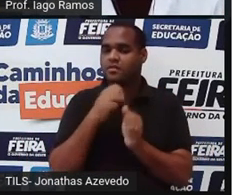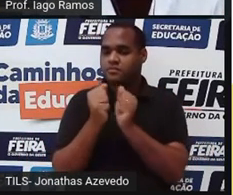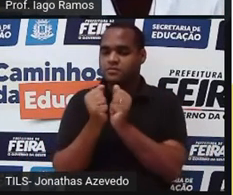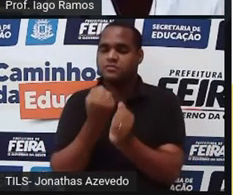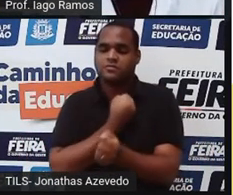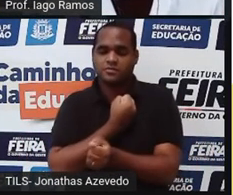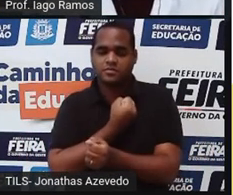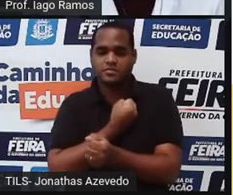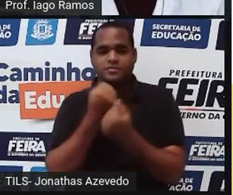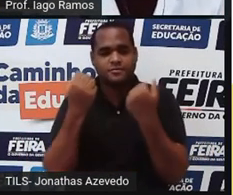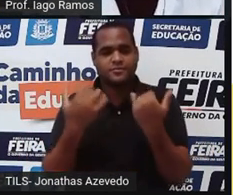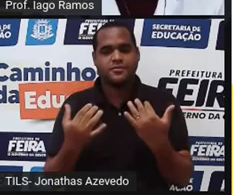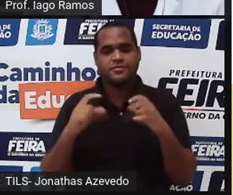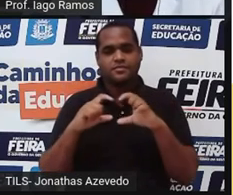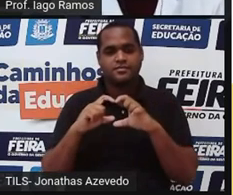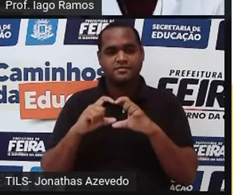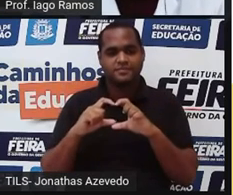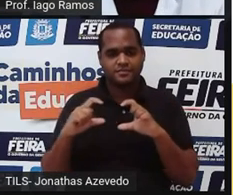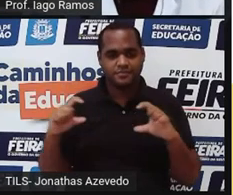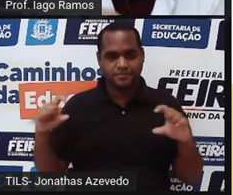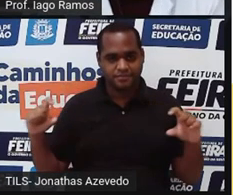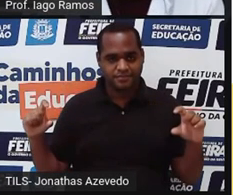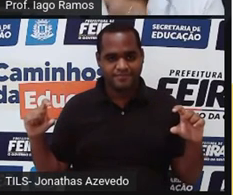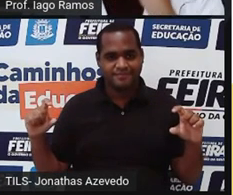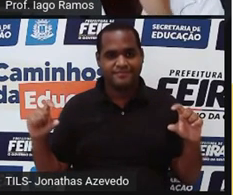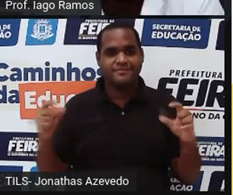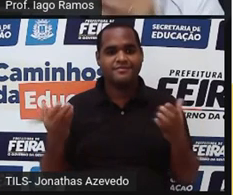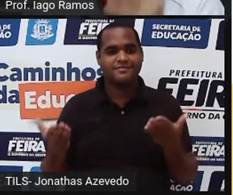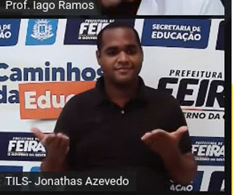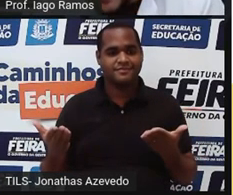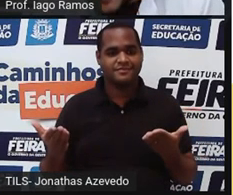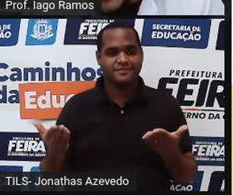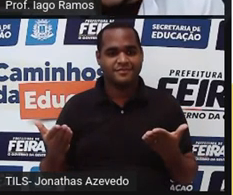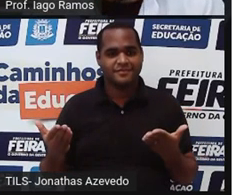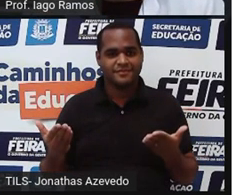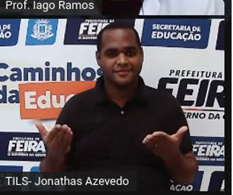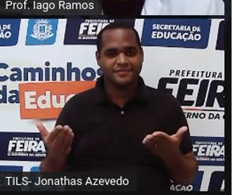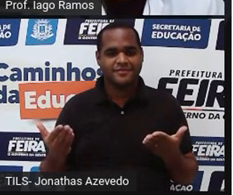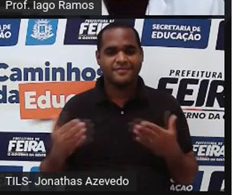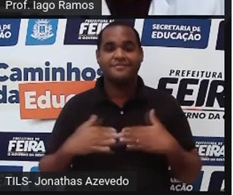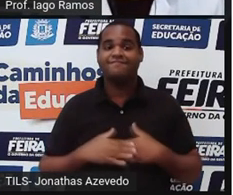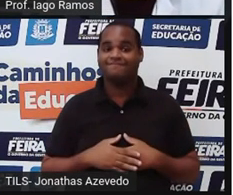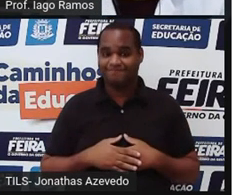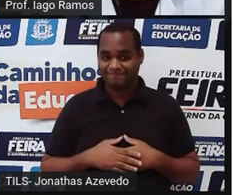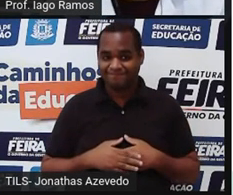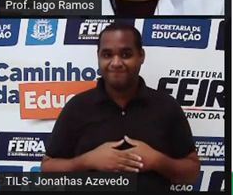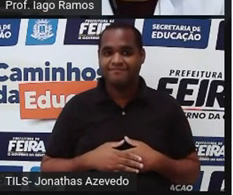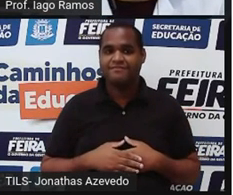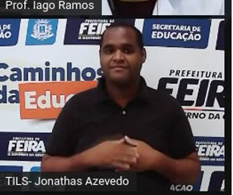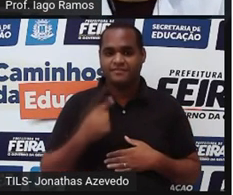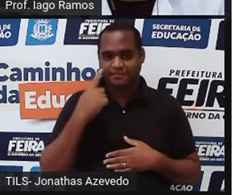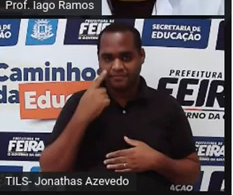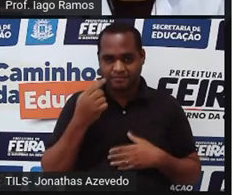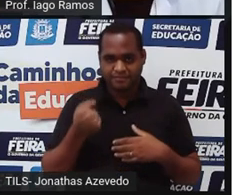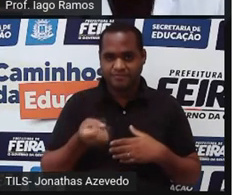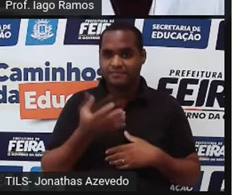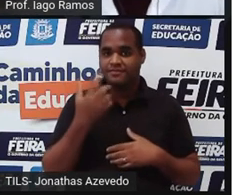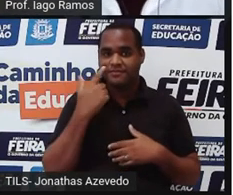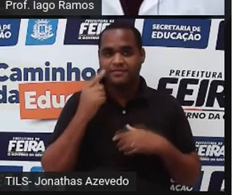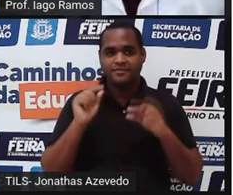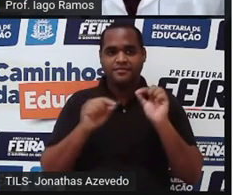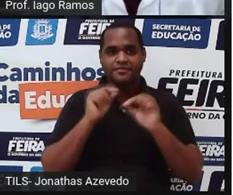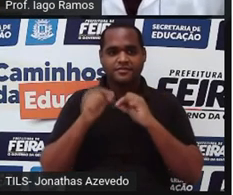e esse conjunto de números é o conjunto dos números reais. Olha só esse esqueminha que vai aparecer na tela